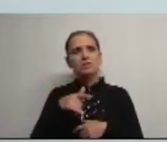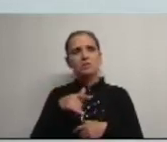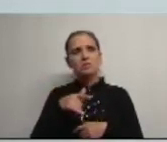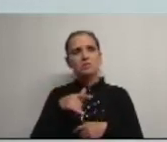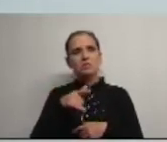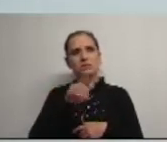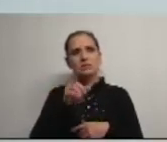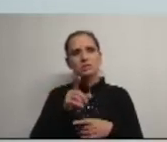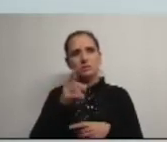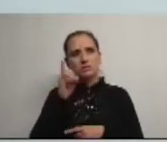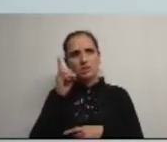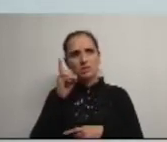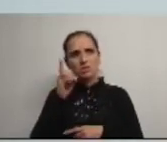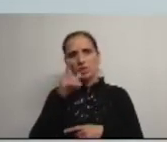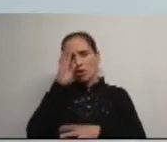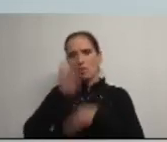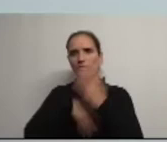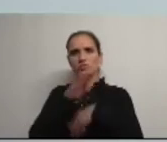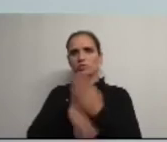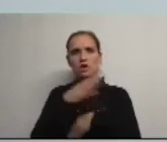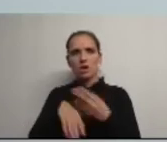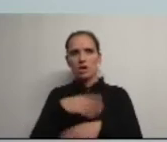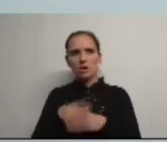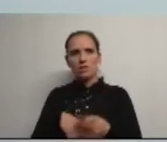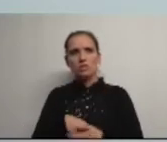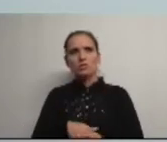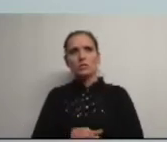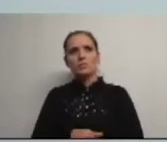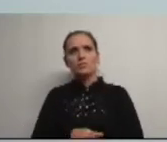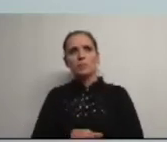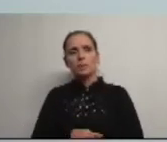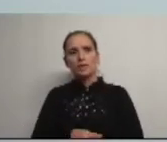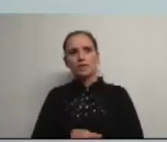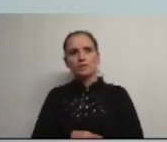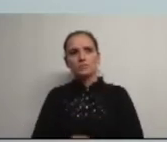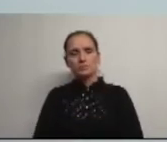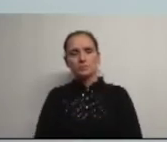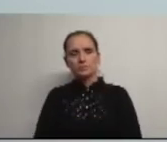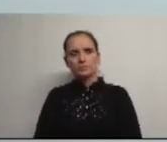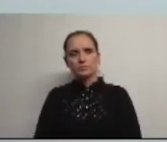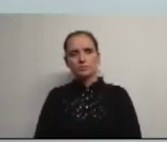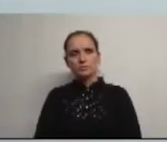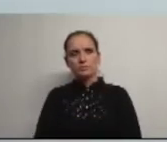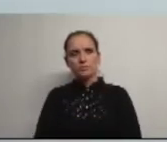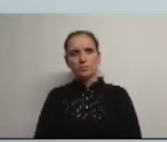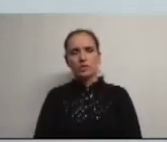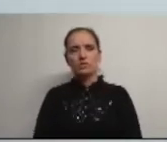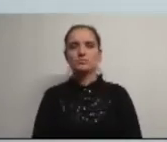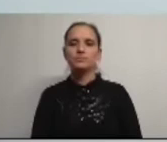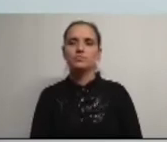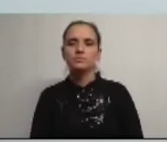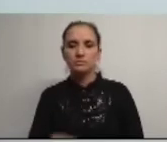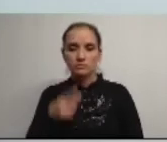para 6 isto é uma confusão diabólica é uma confusão diabólica há aqui uma questão que é